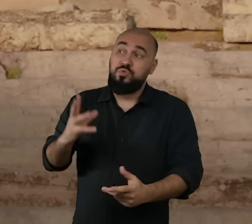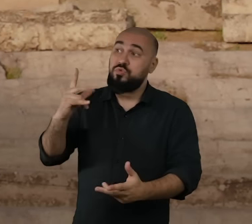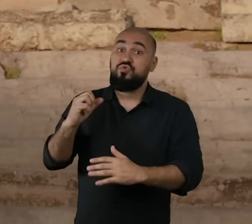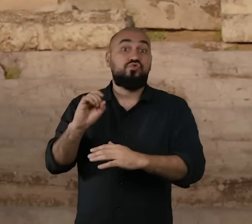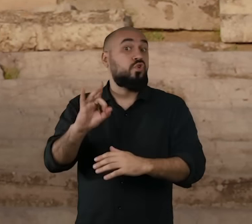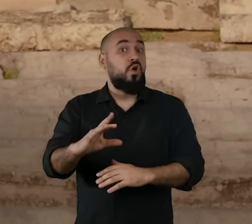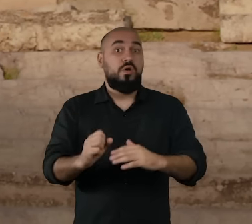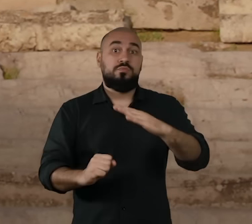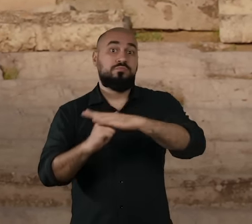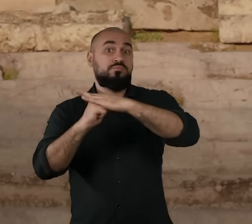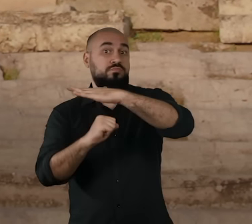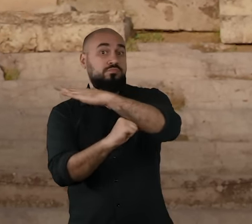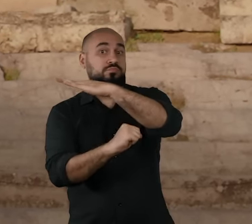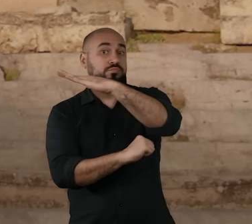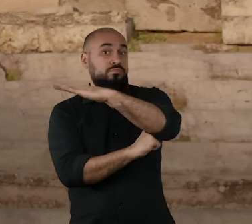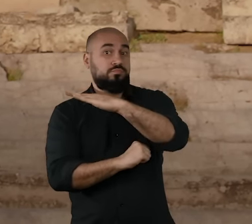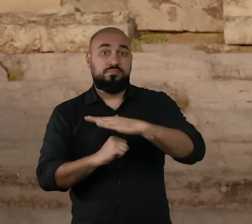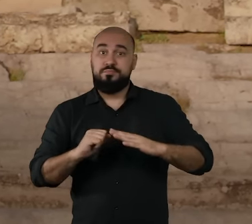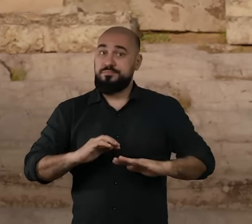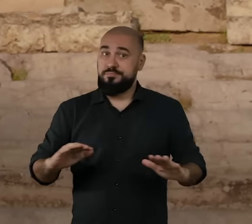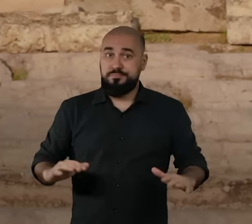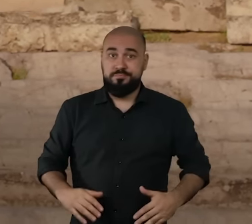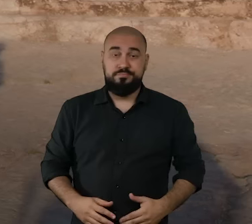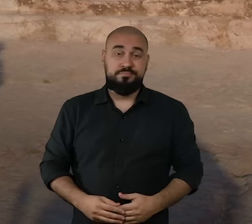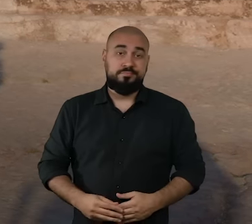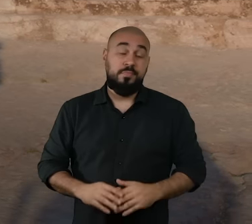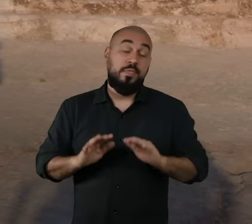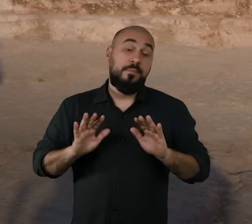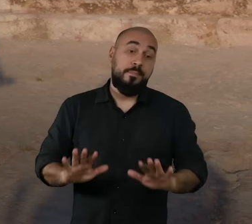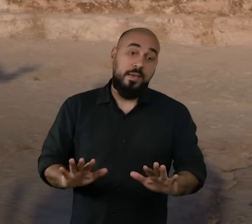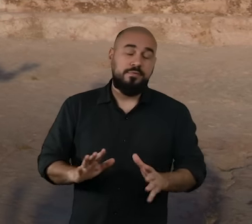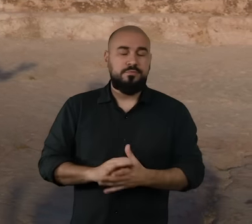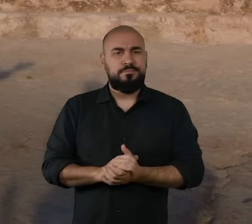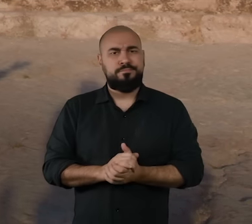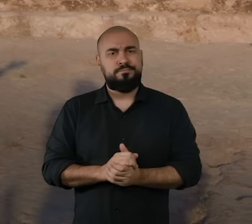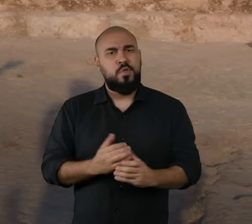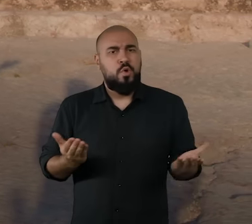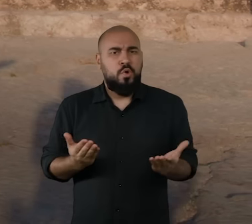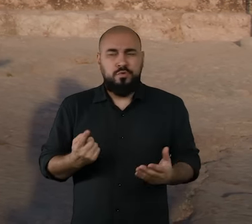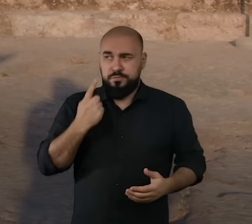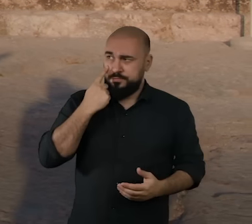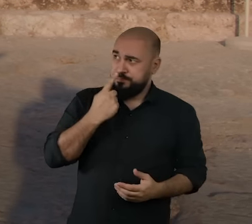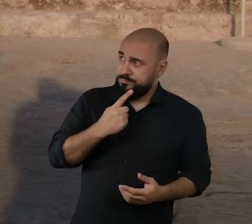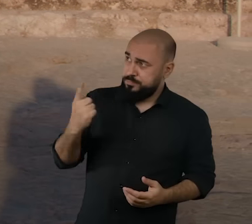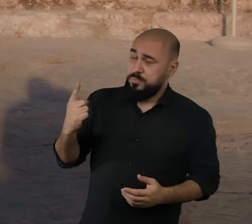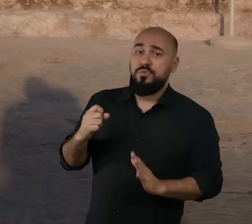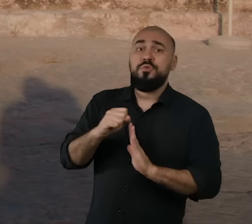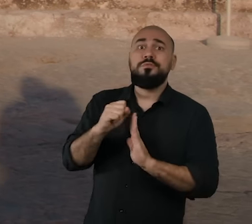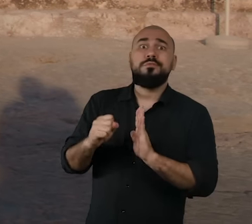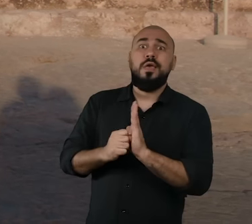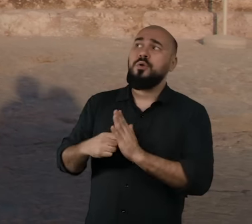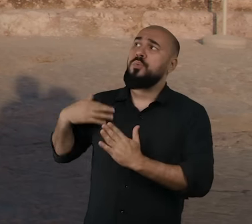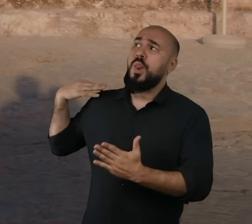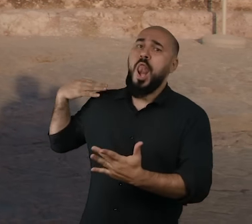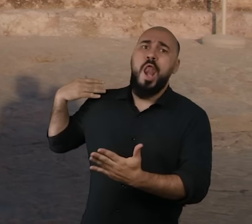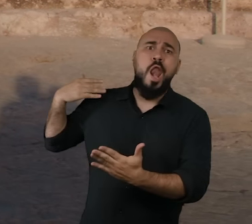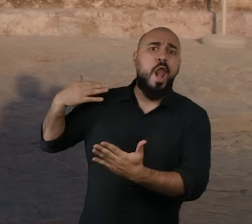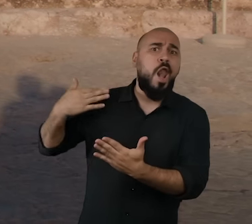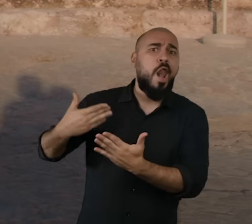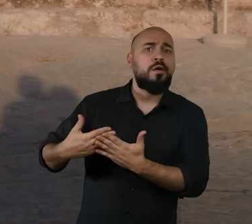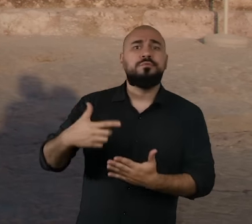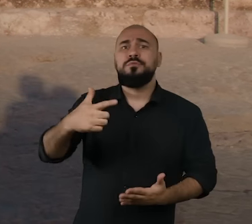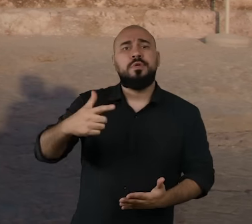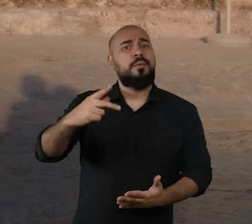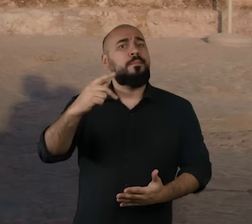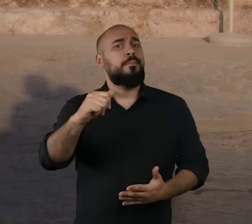algumas colunas restantes para mostrar para vocês hoje. mas estamos aqui ainda, séculos depois. Não há mais